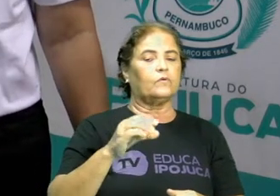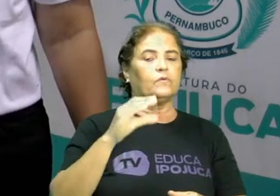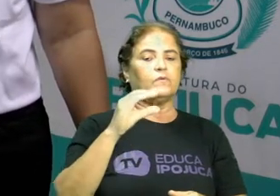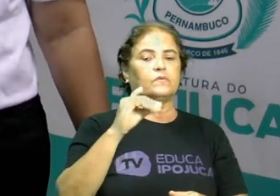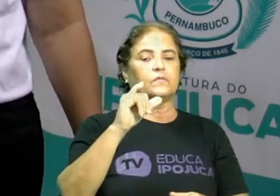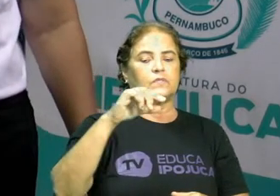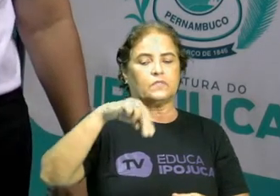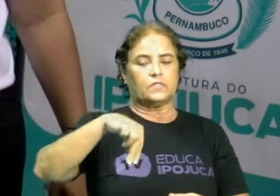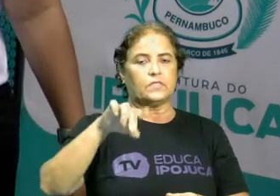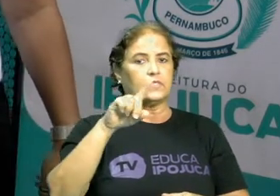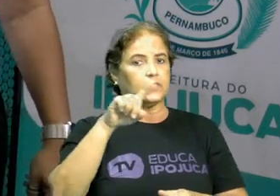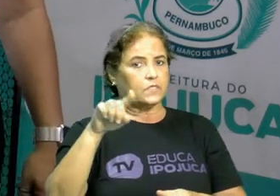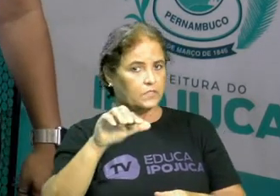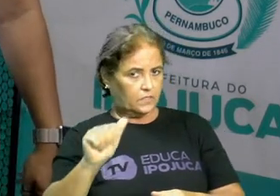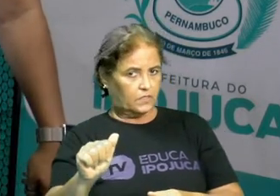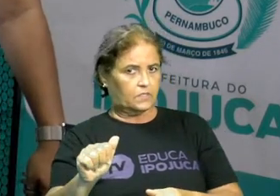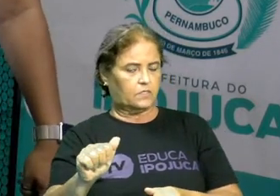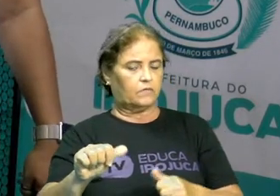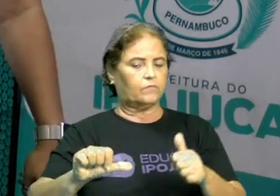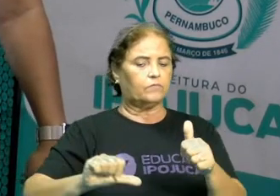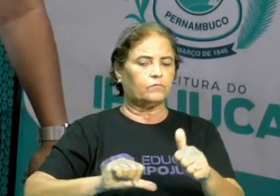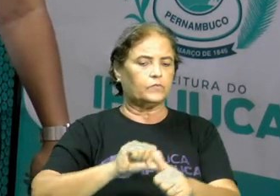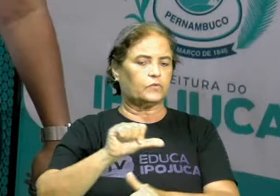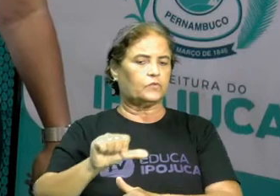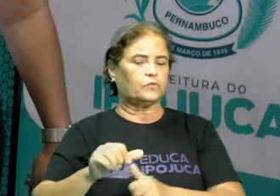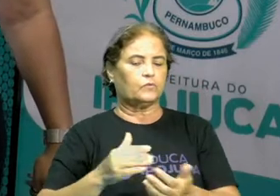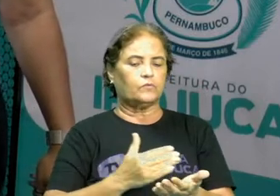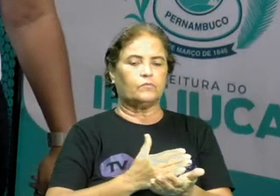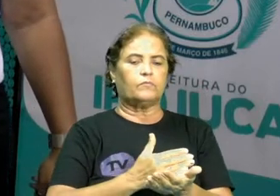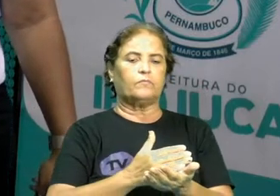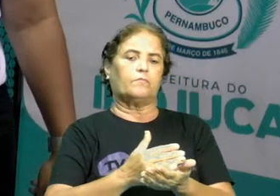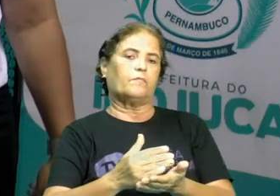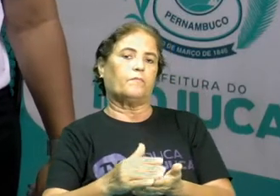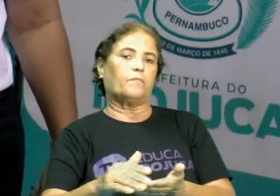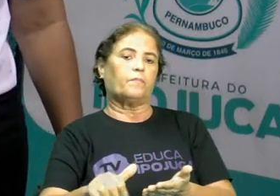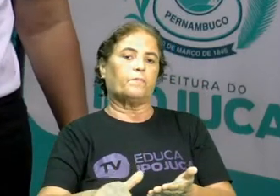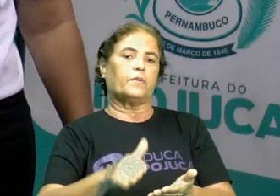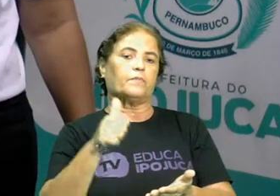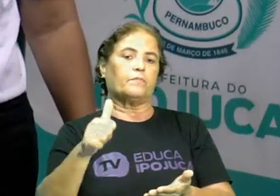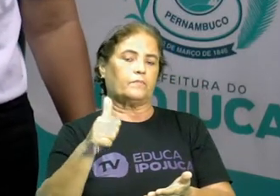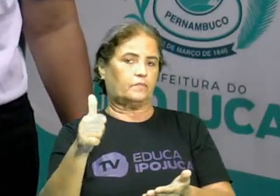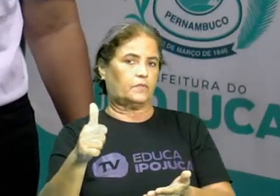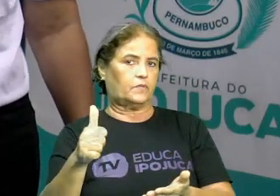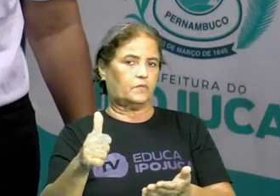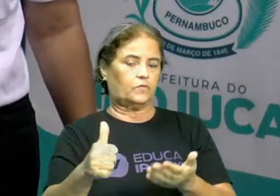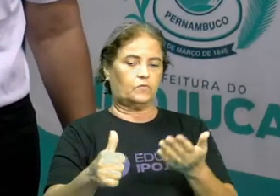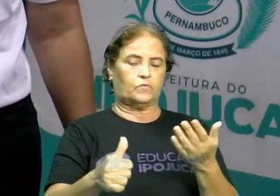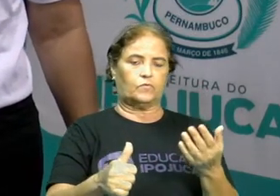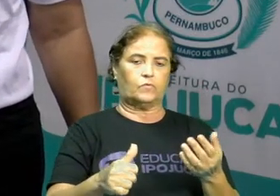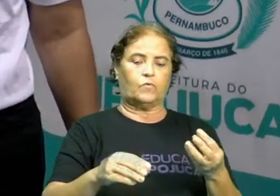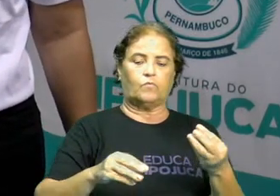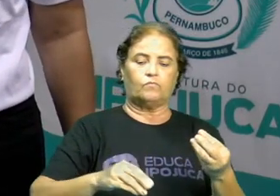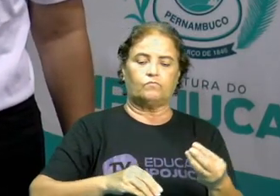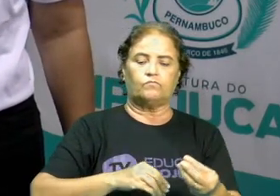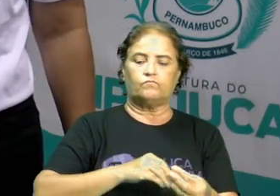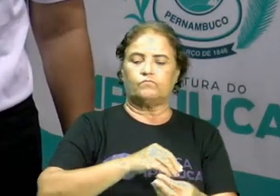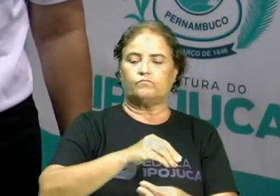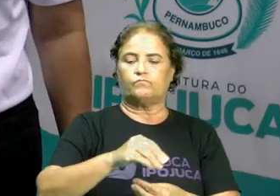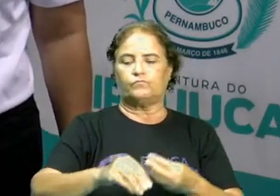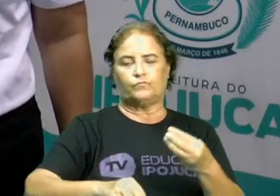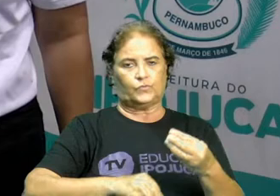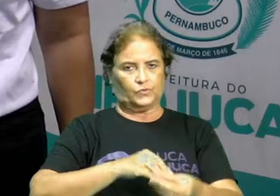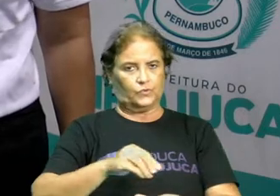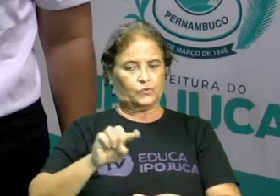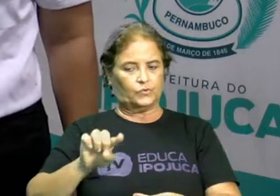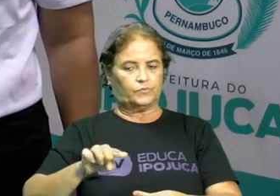Então, aquilo que eu tinha inicialmente, se transformou em uma outra mistura, em uma